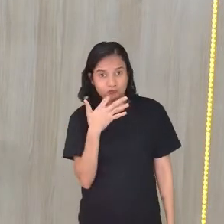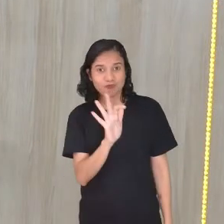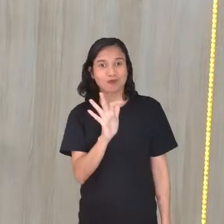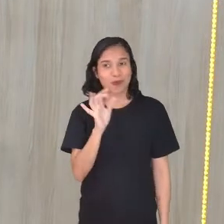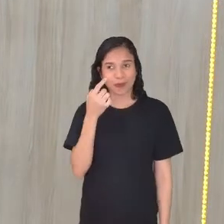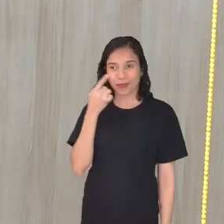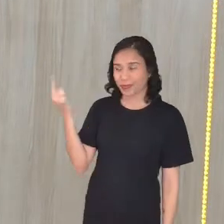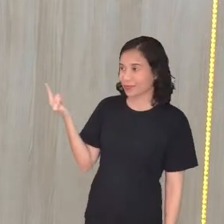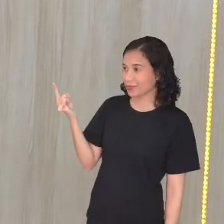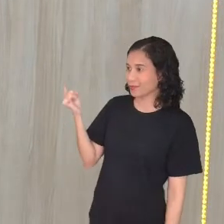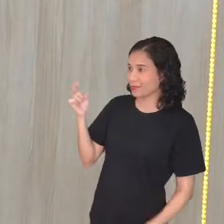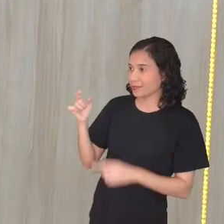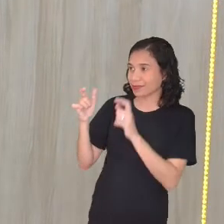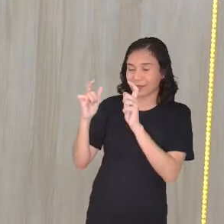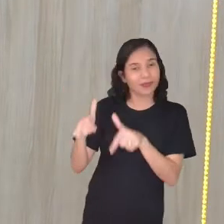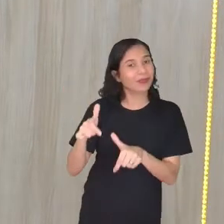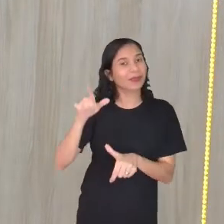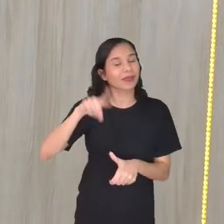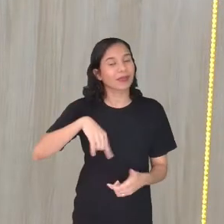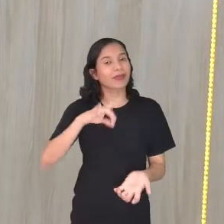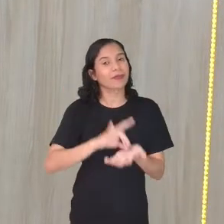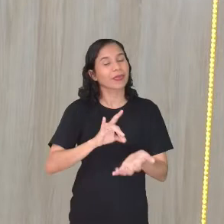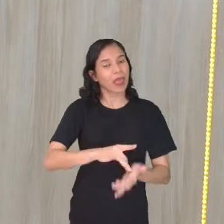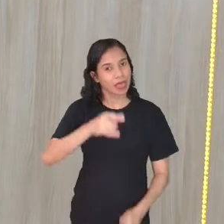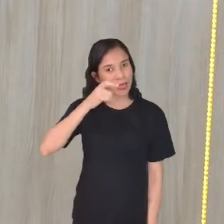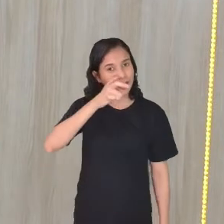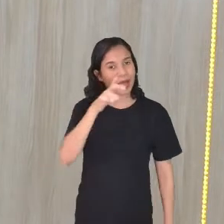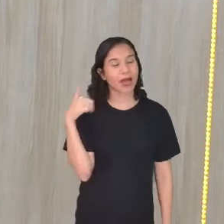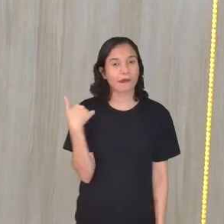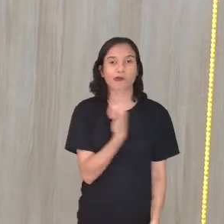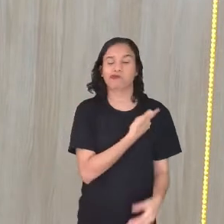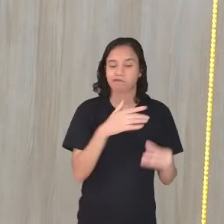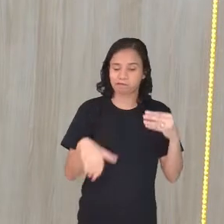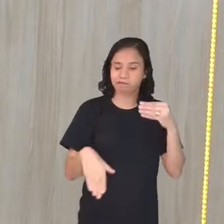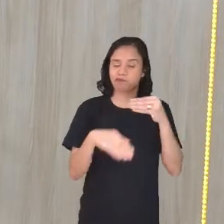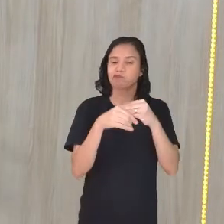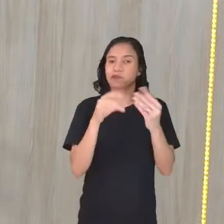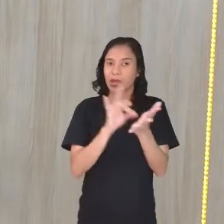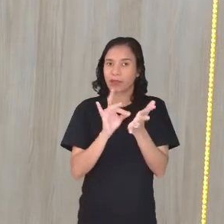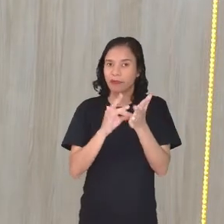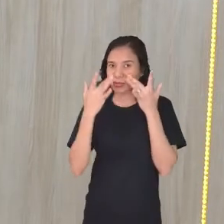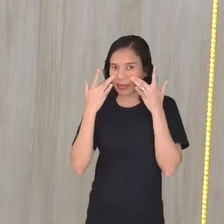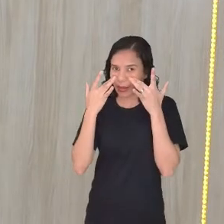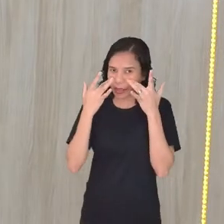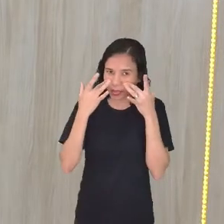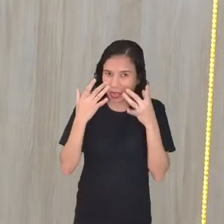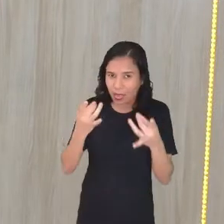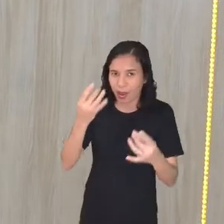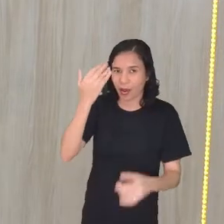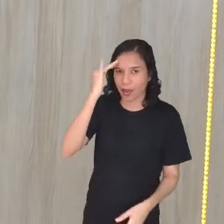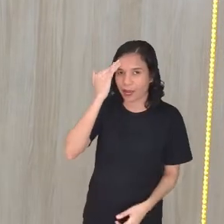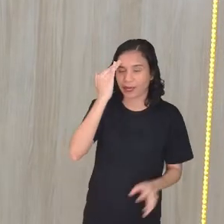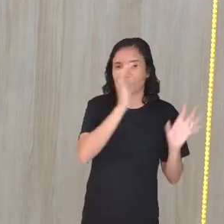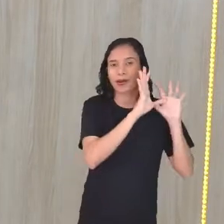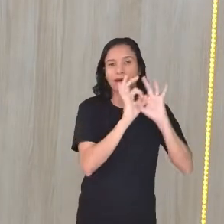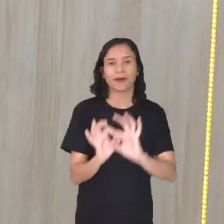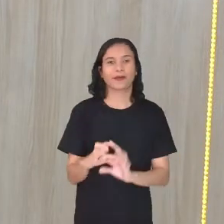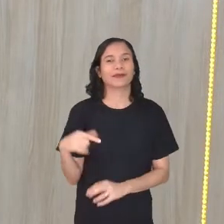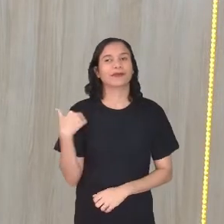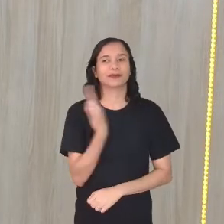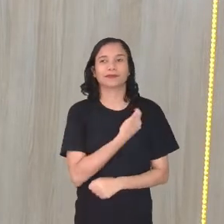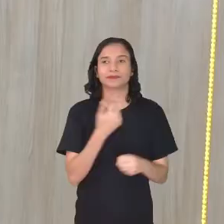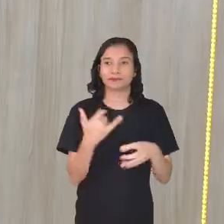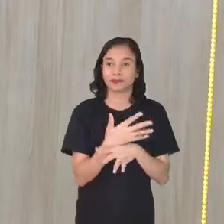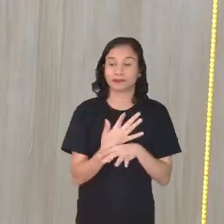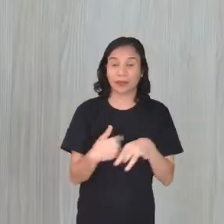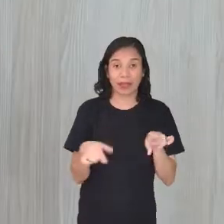esse espaço, né? E é interessante a gente trazer pra gente ficar ligados, né? Entender a história da nossa cidade. E